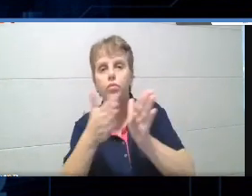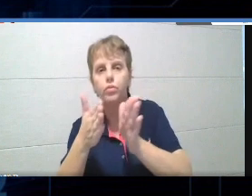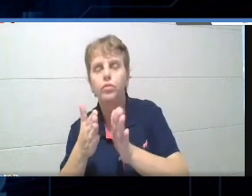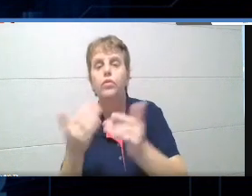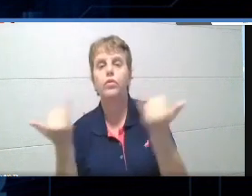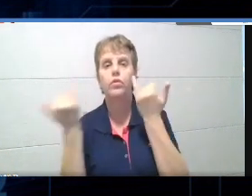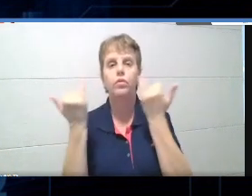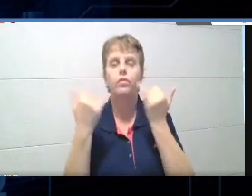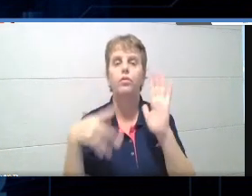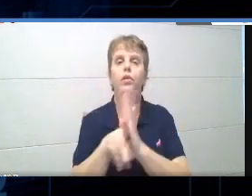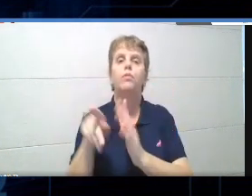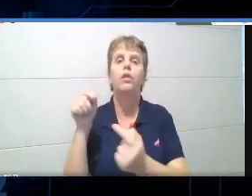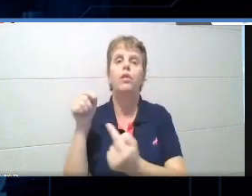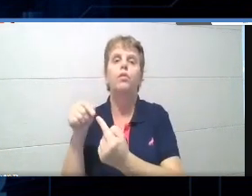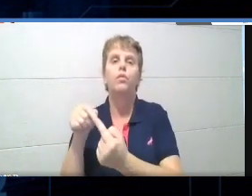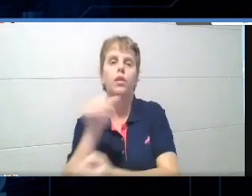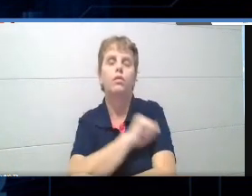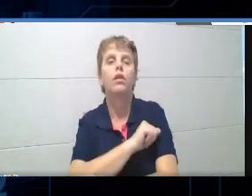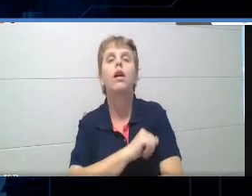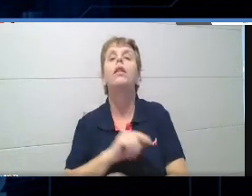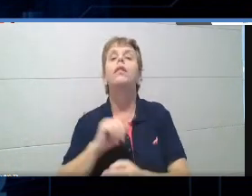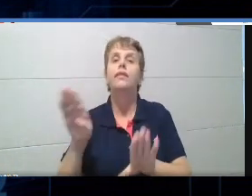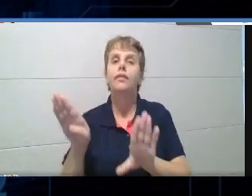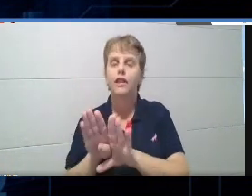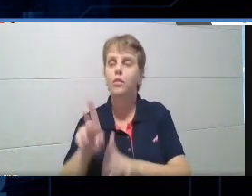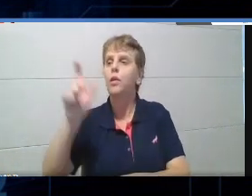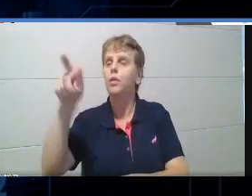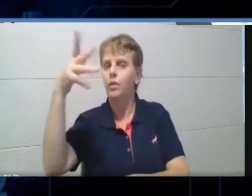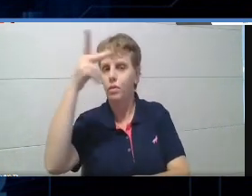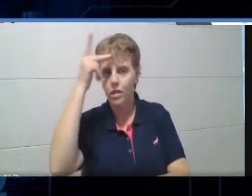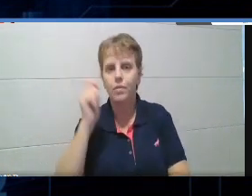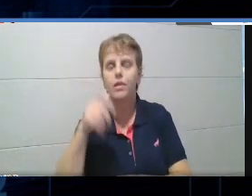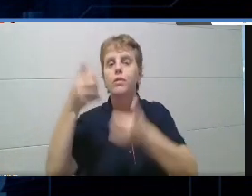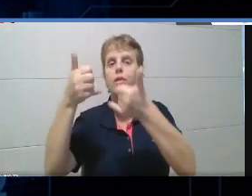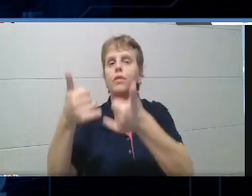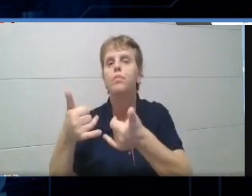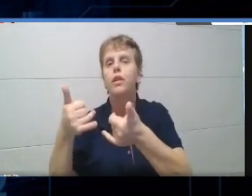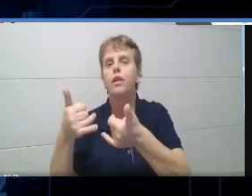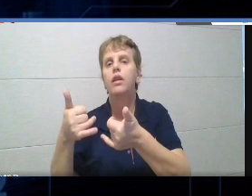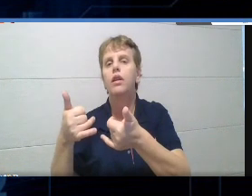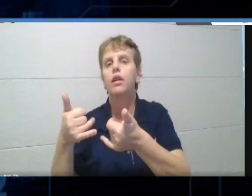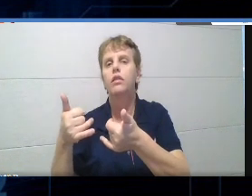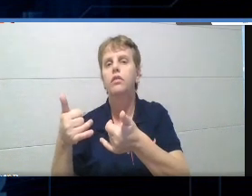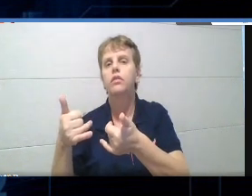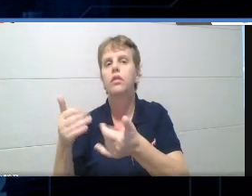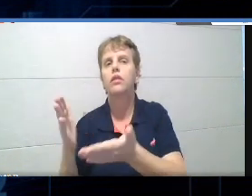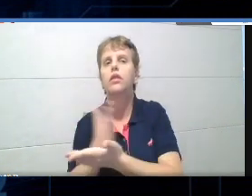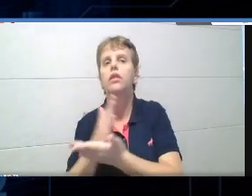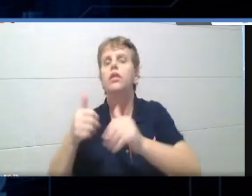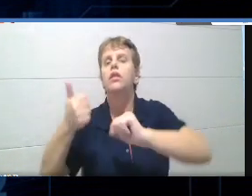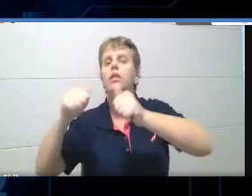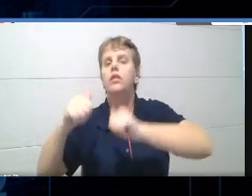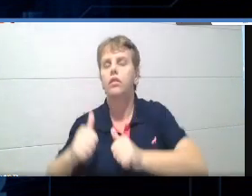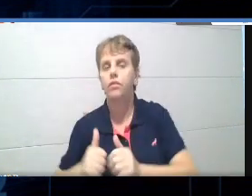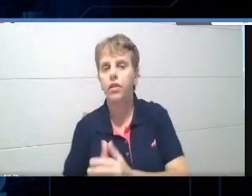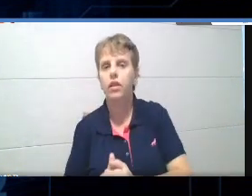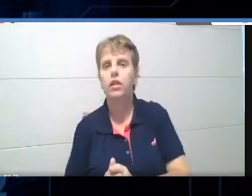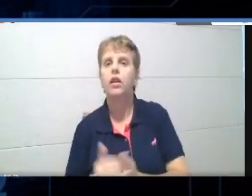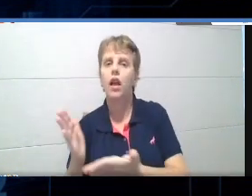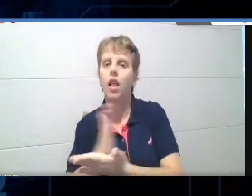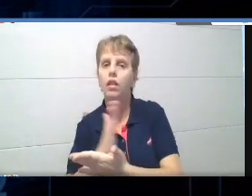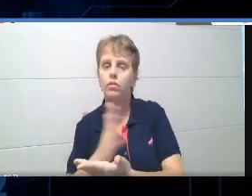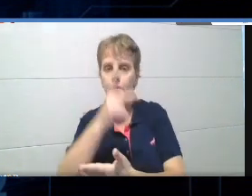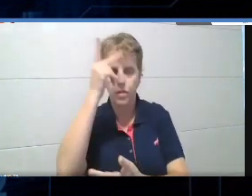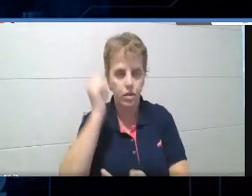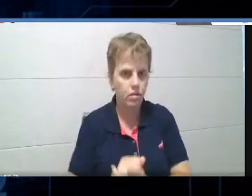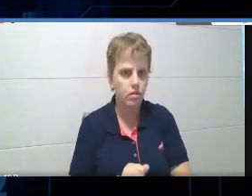mais fala sobre avaliação, eu gosto muito, muito, muito, muito, coloca ali no chat se você conhece algum deles, por favor, alguém conhece, alguém,